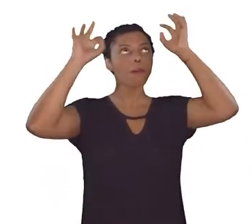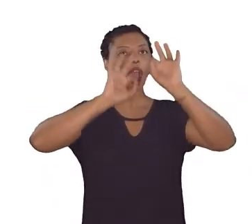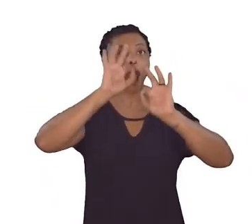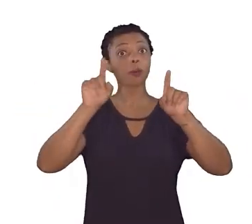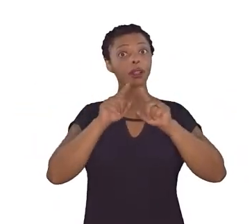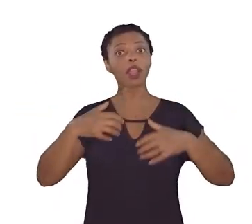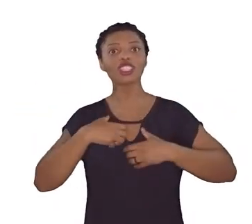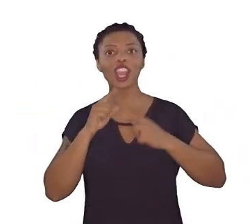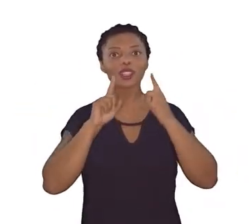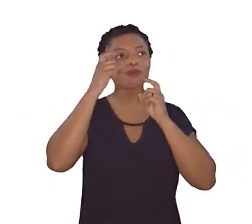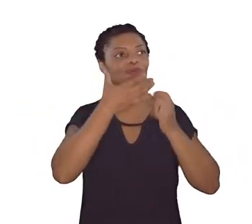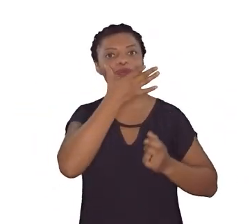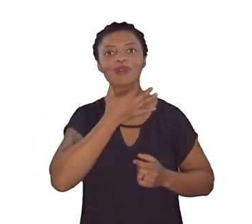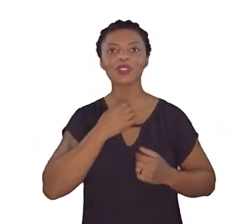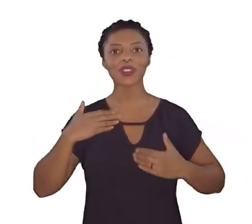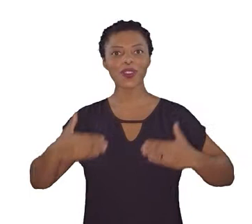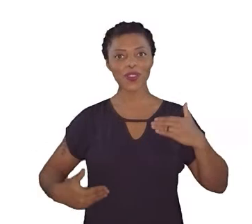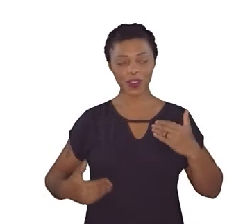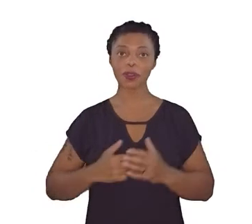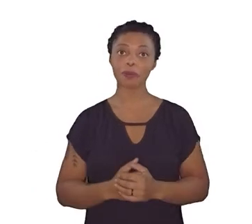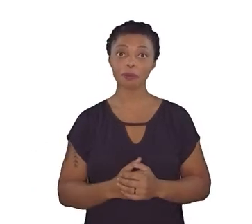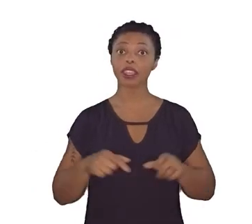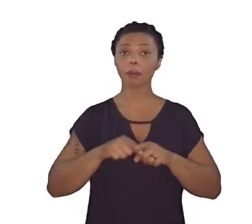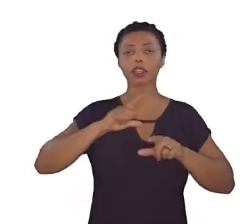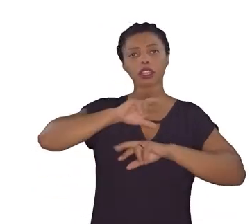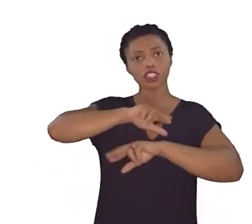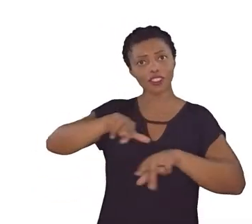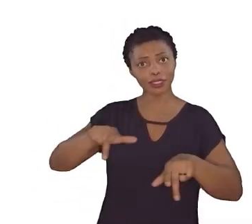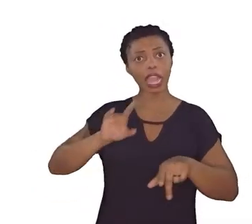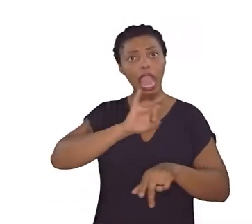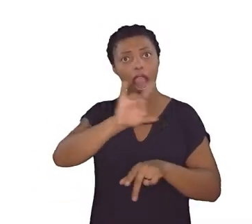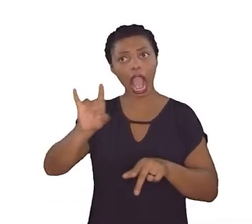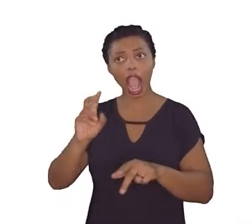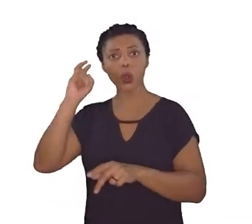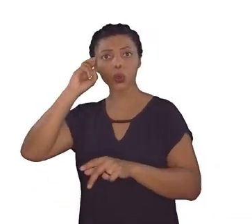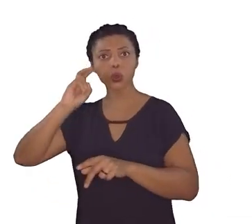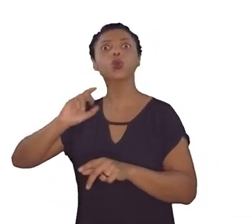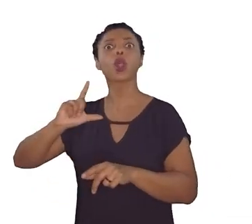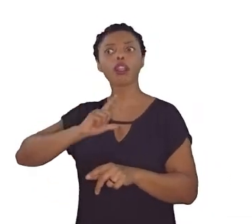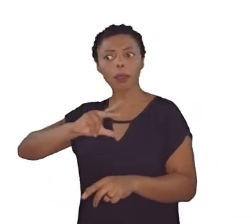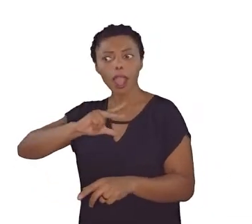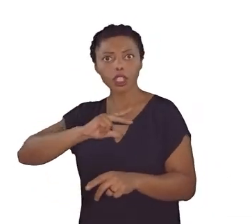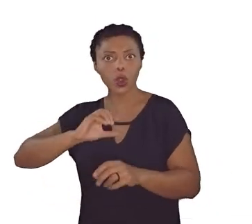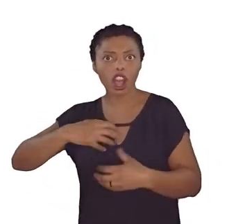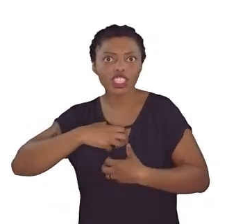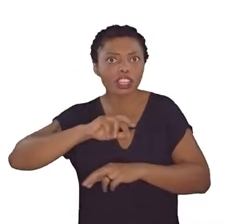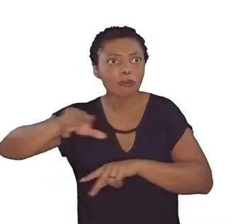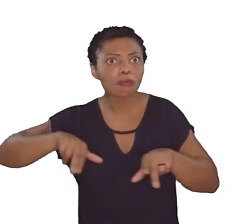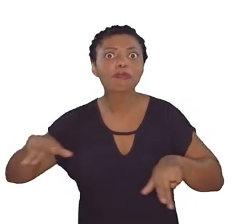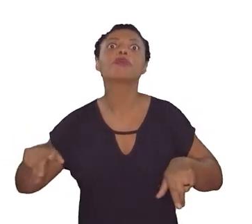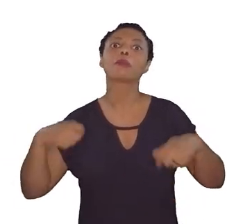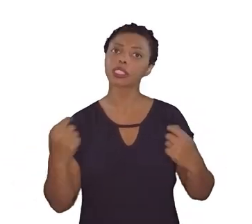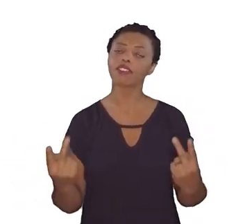físicos. E as diversidades e singularidades dos universos culturais negros precisam ser valorizadas.